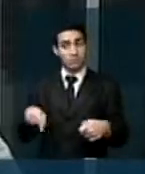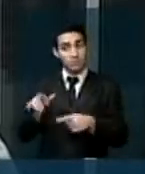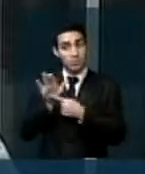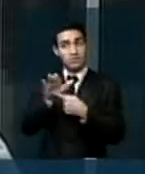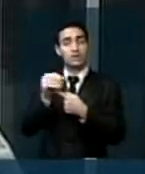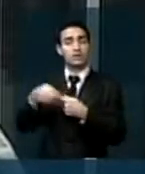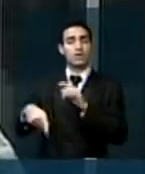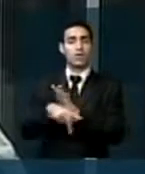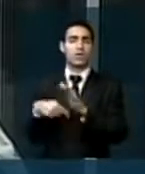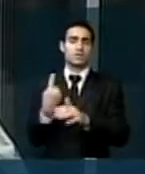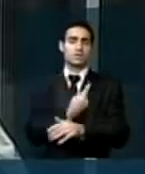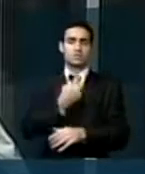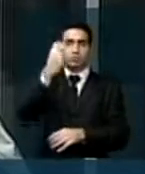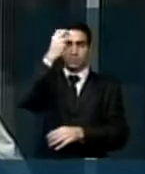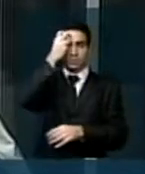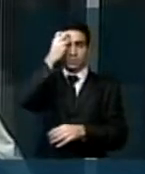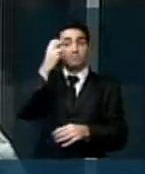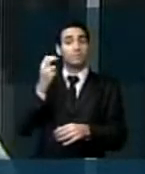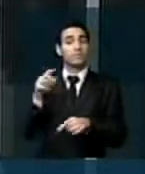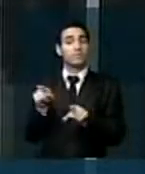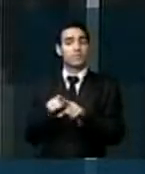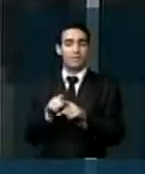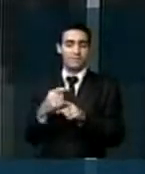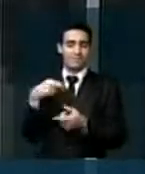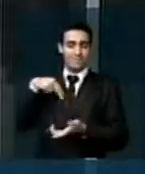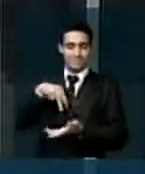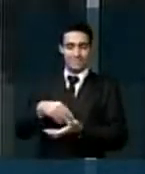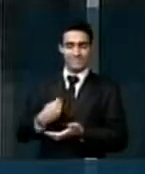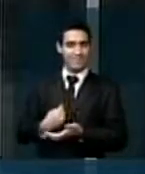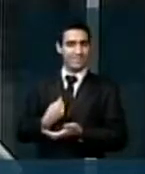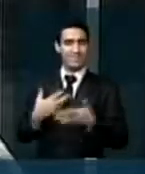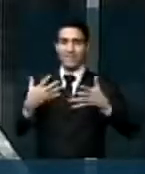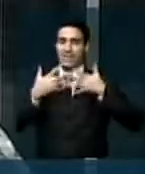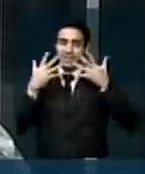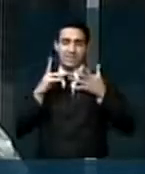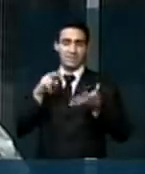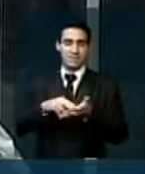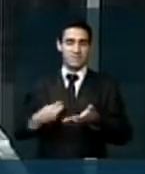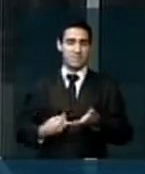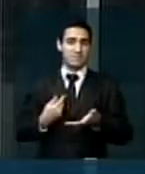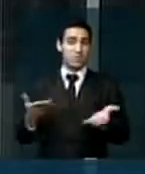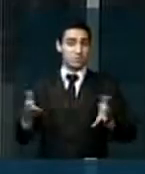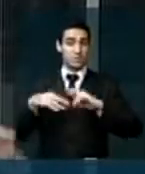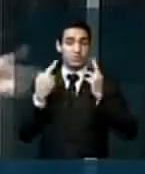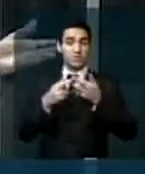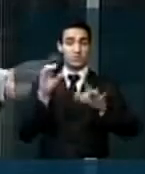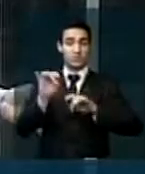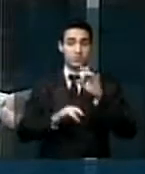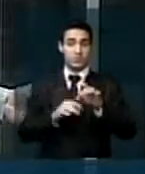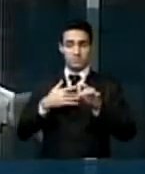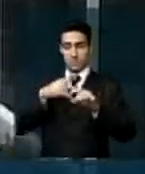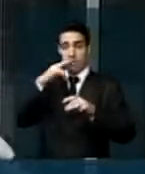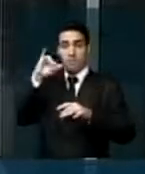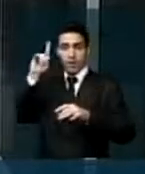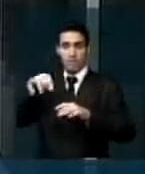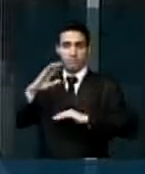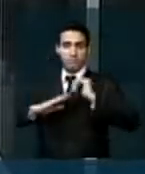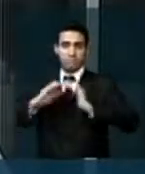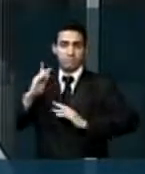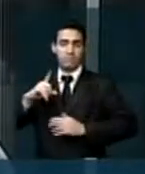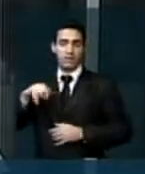quero dizer que, para mim, é motivo de muita alegria estar participando dessa sessão solene, porque eu sou filho de um radialista,